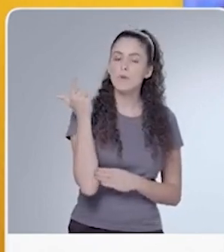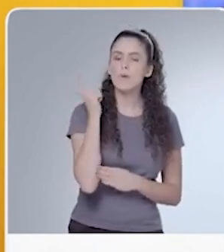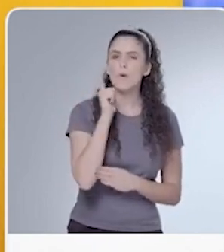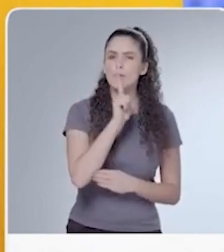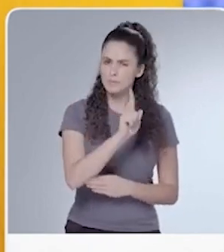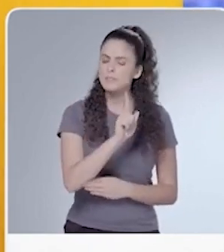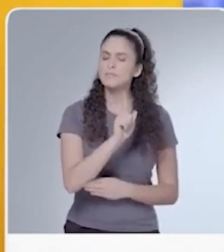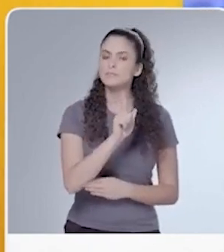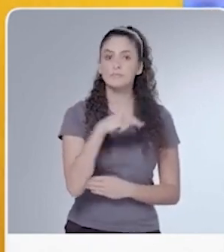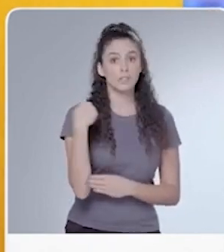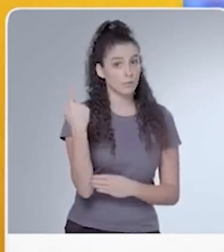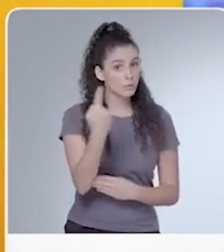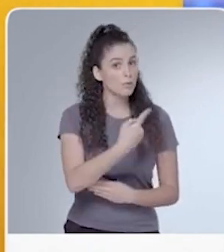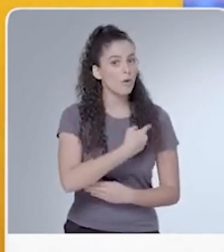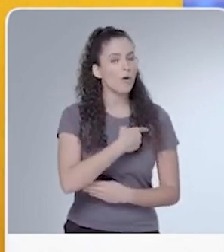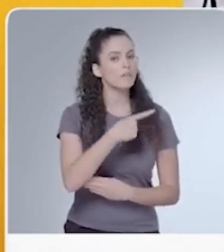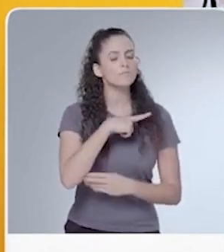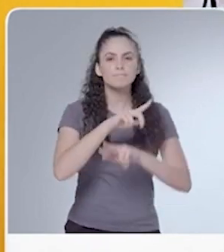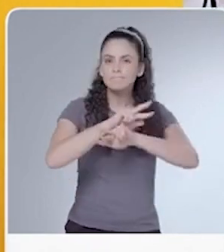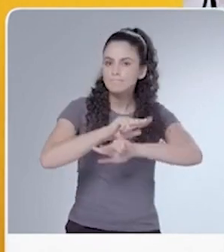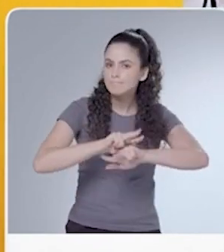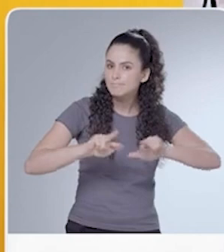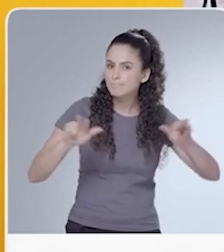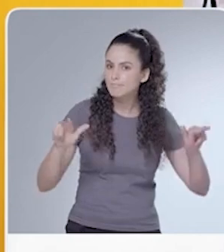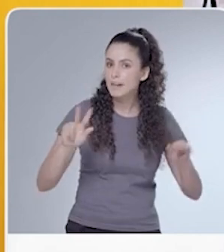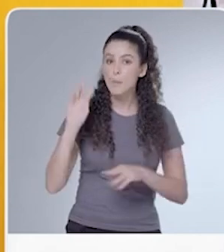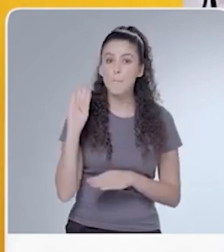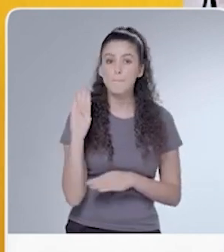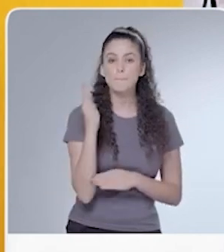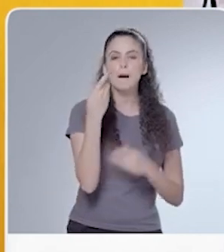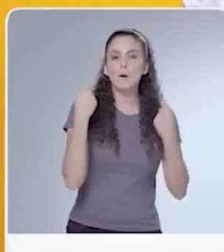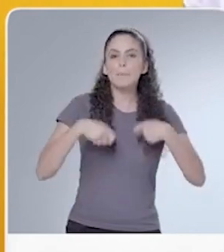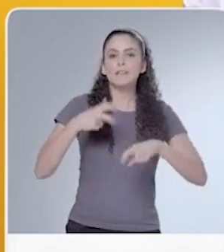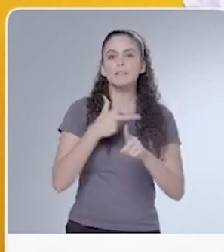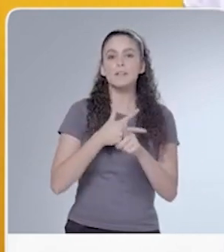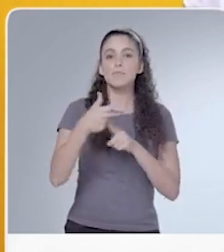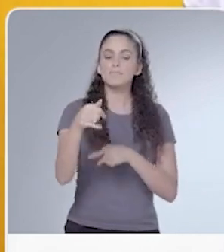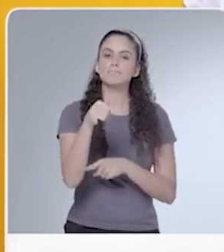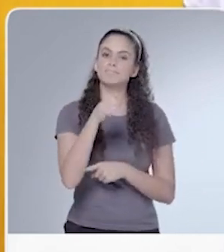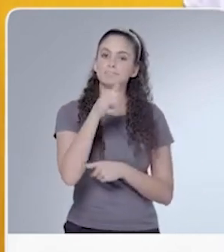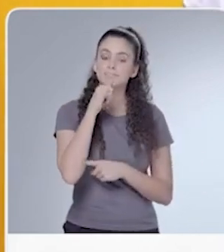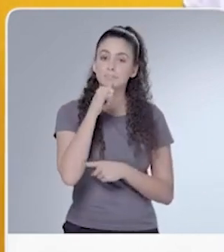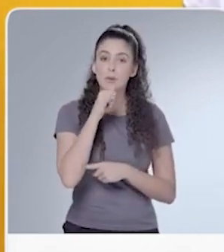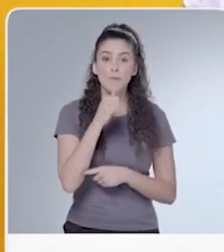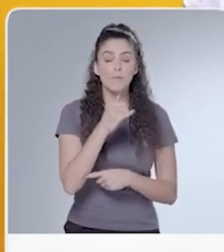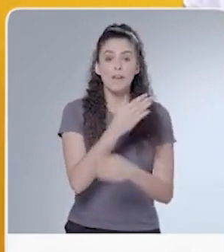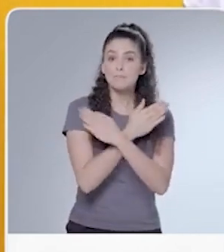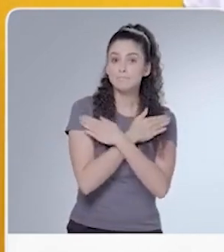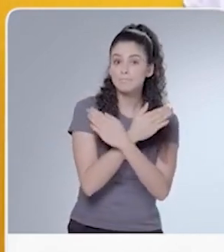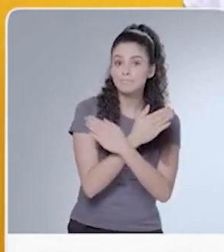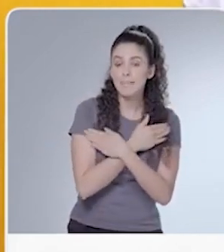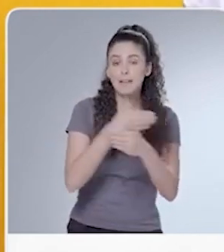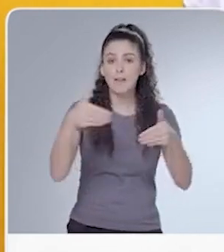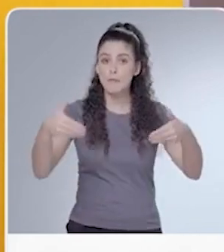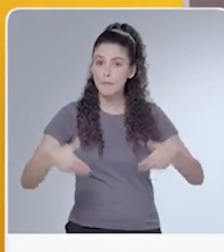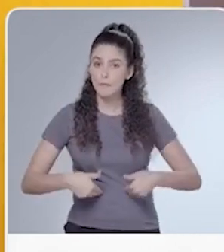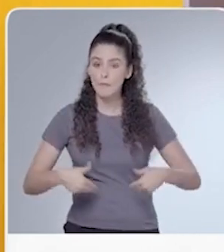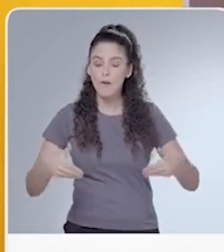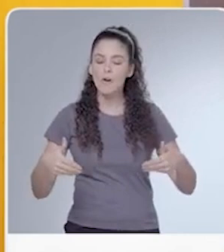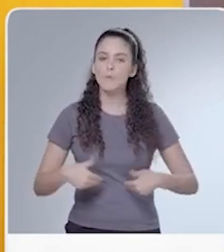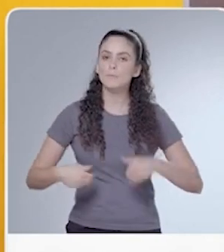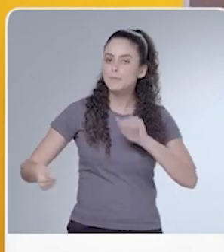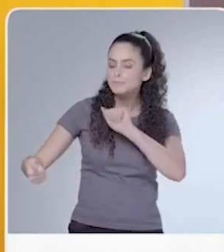Temos muitos dragões que ela vai vencer. Dragão do desemprego, dragão da fome.